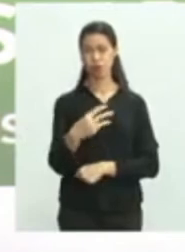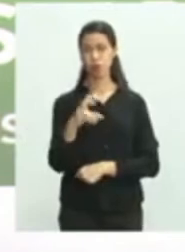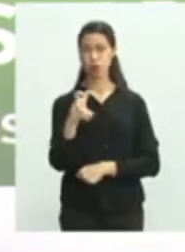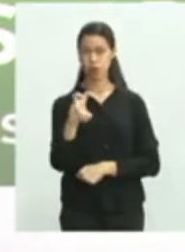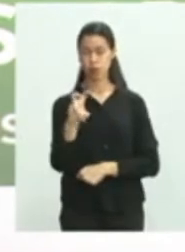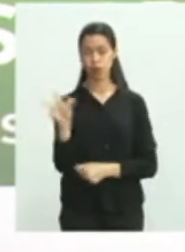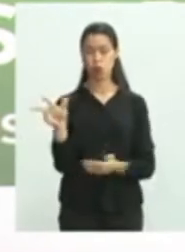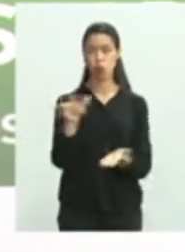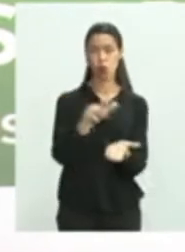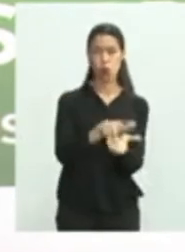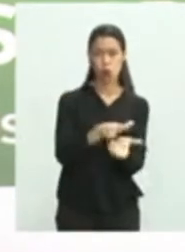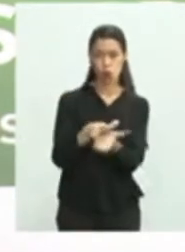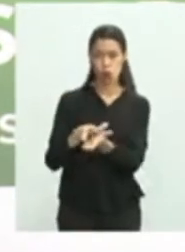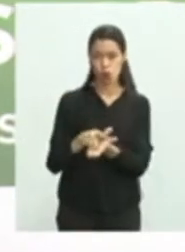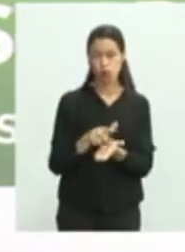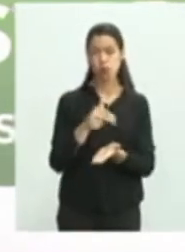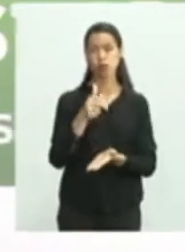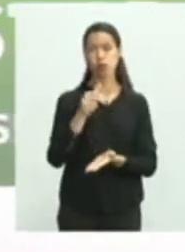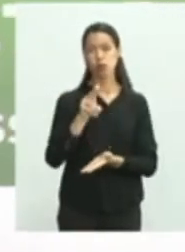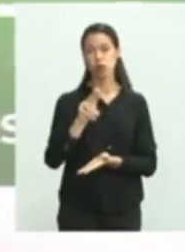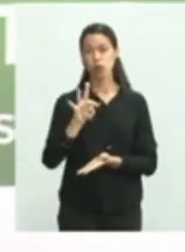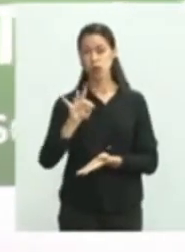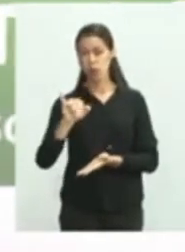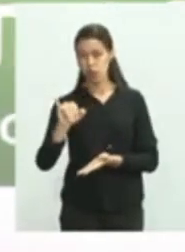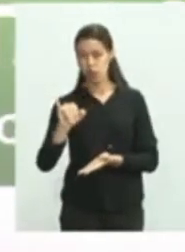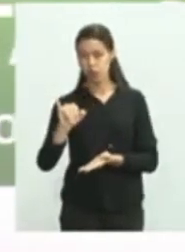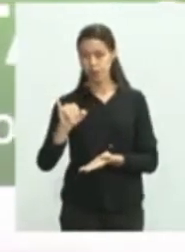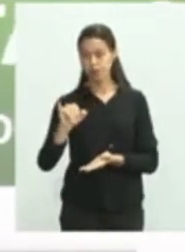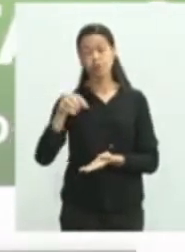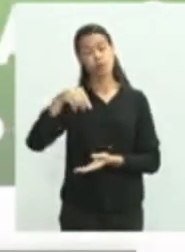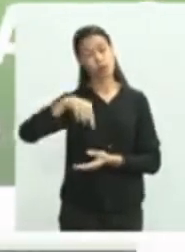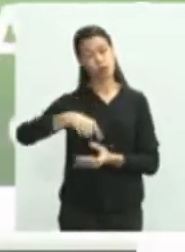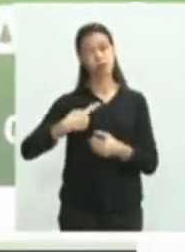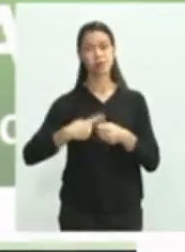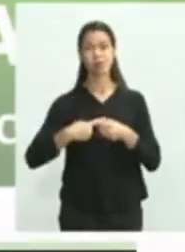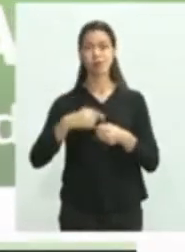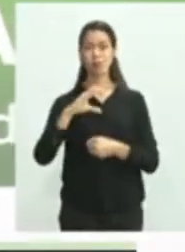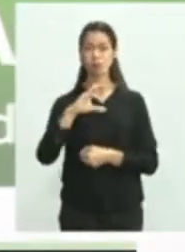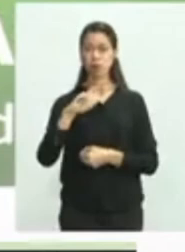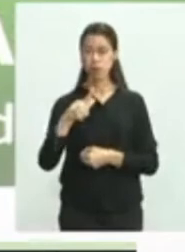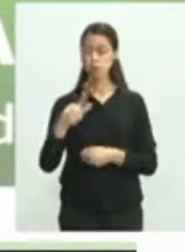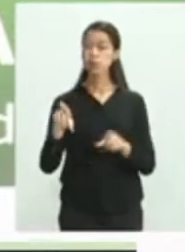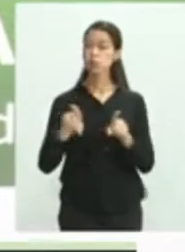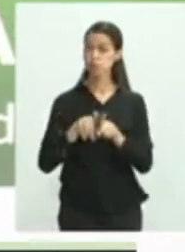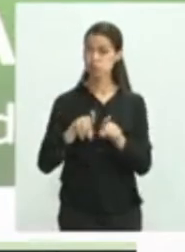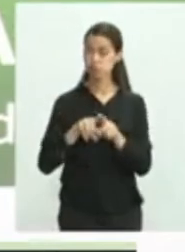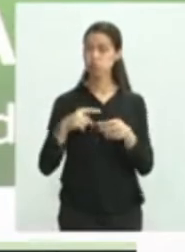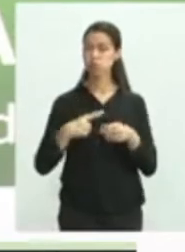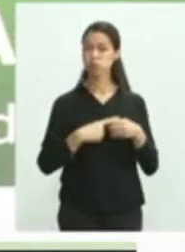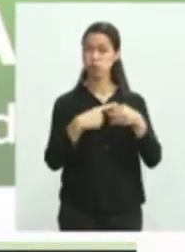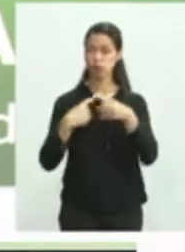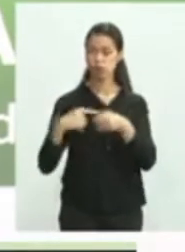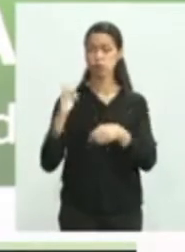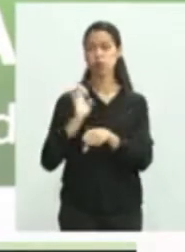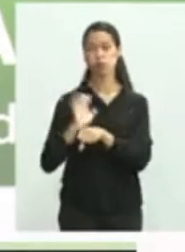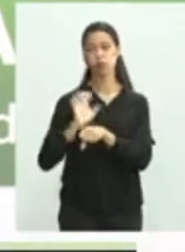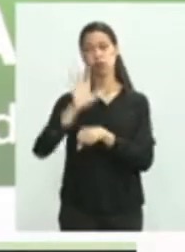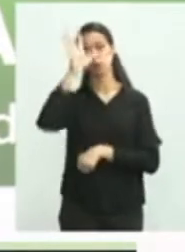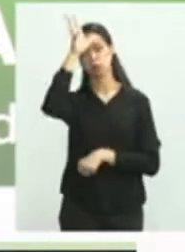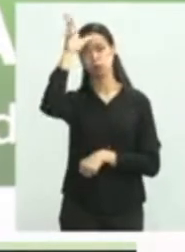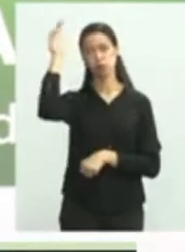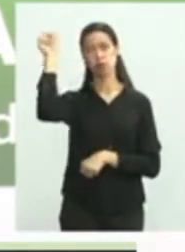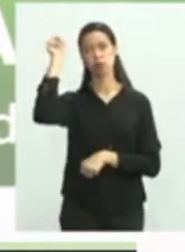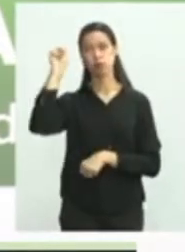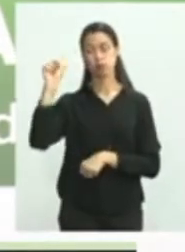UTIs espalhados na nossa capital e em alguns municípios do nosso estado. Tivemos aí,